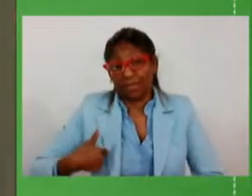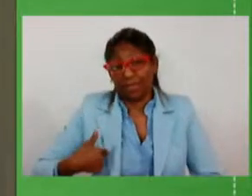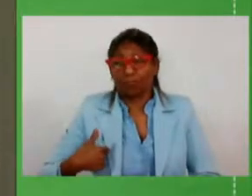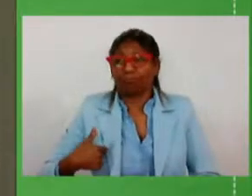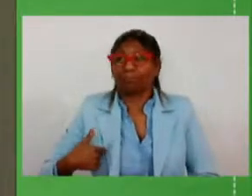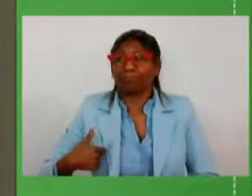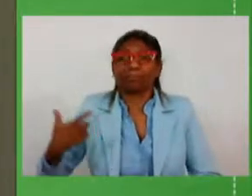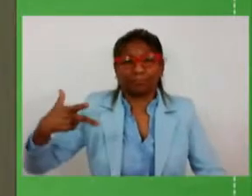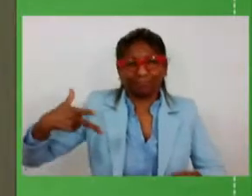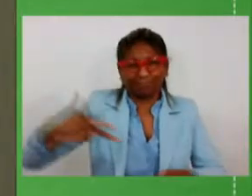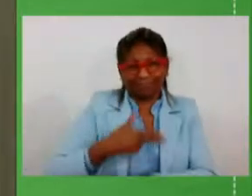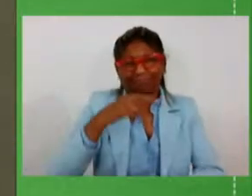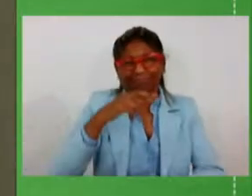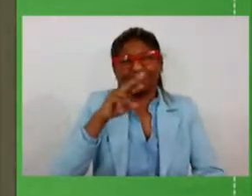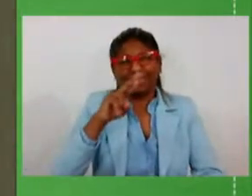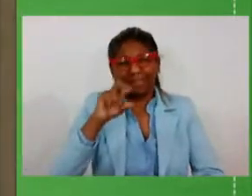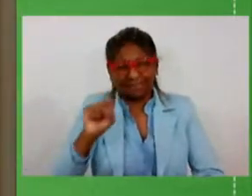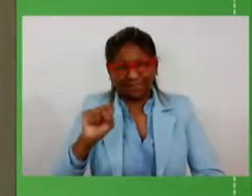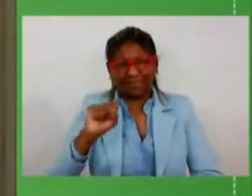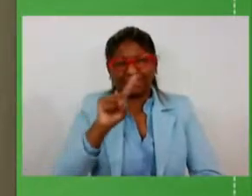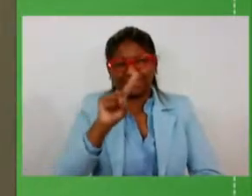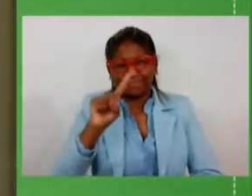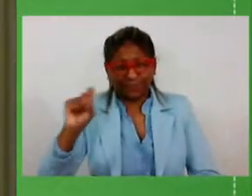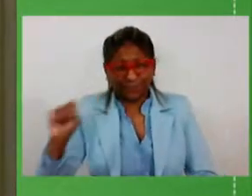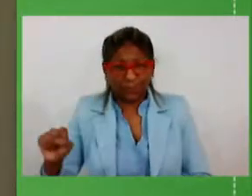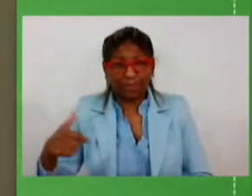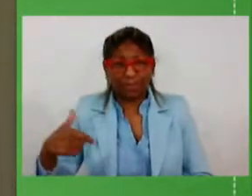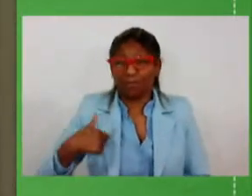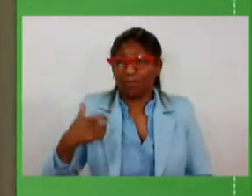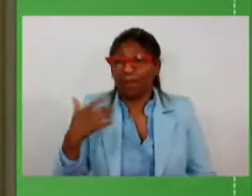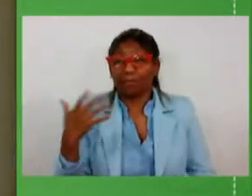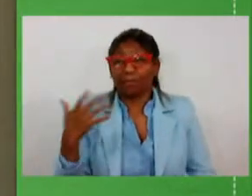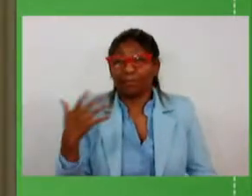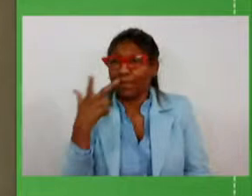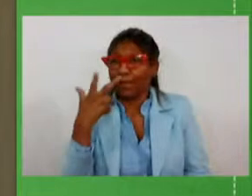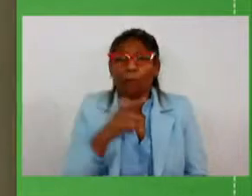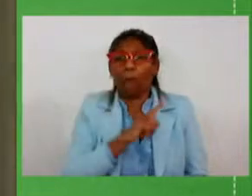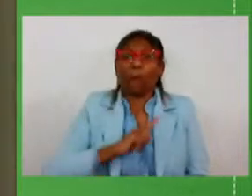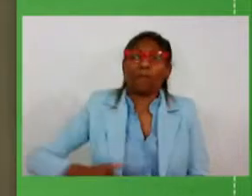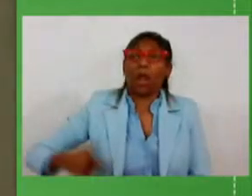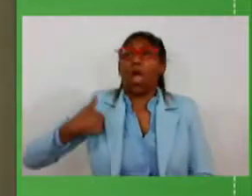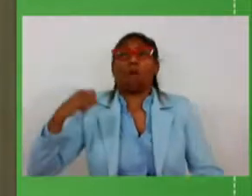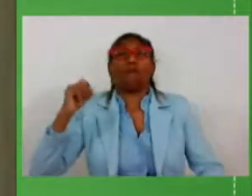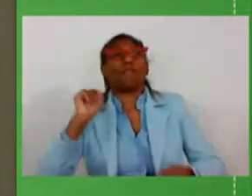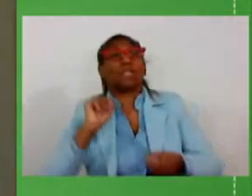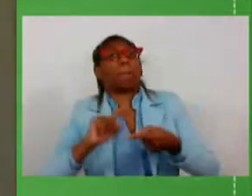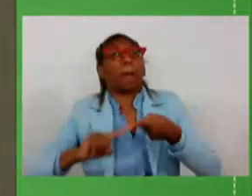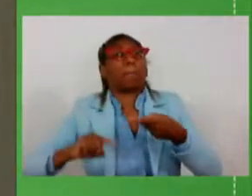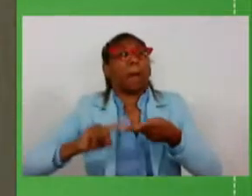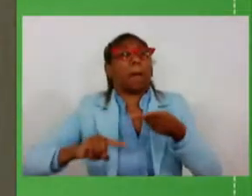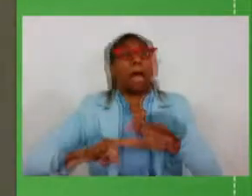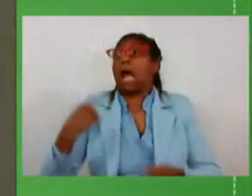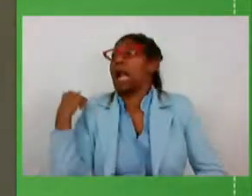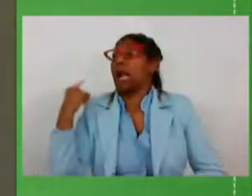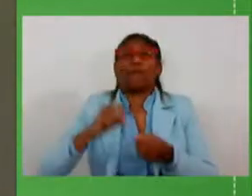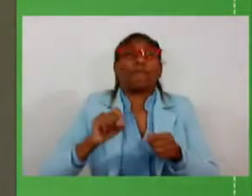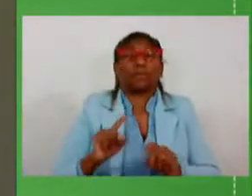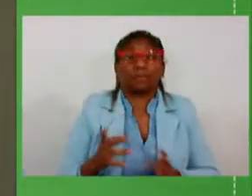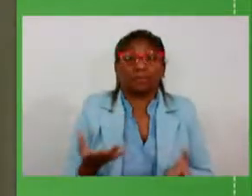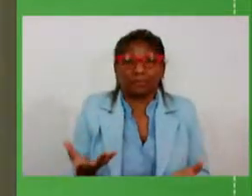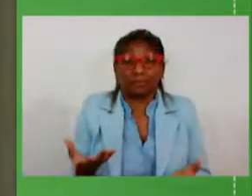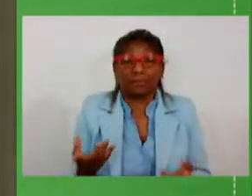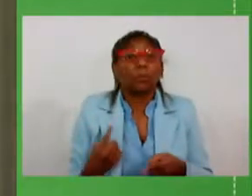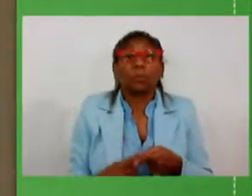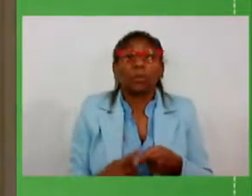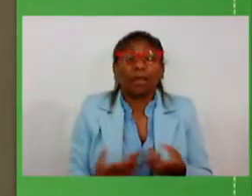a 118 que acho que é desonesto um governo dizer vou fazer aquilo que os outros não fizeram porque muitas vezes a gente